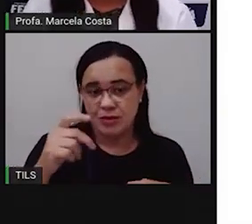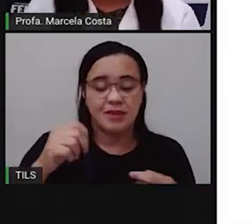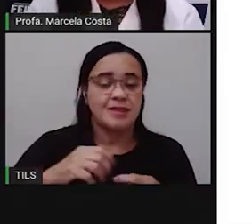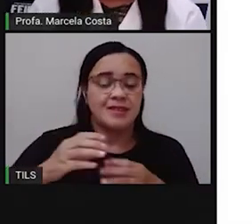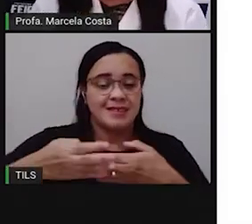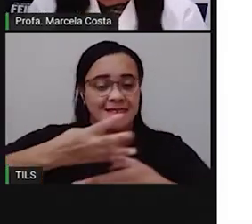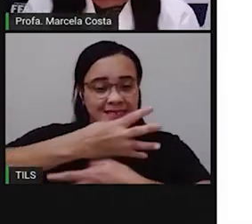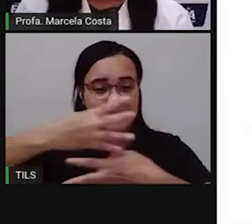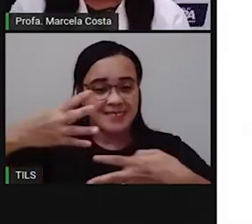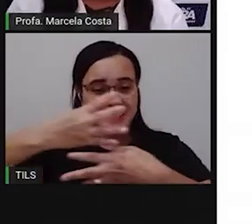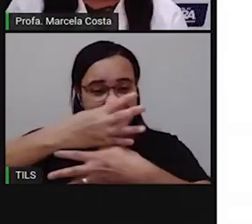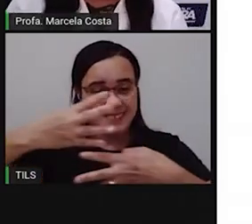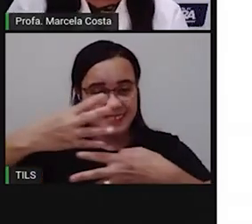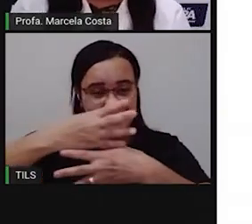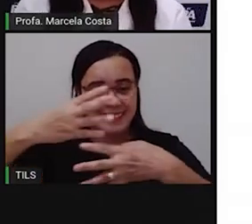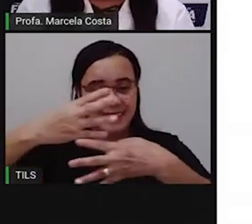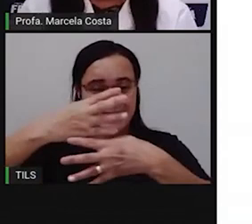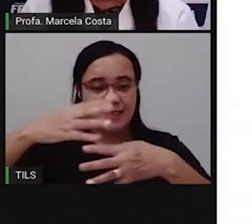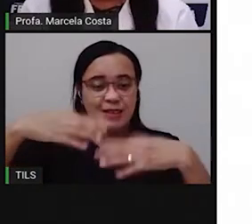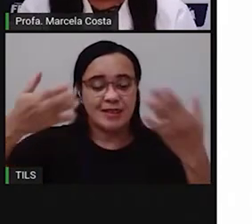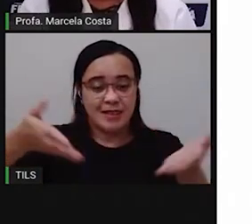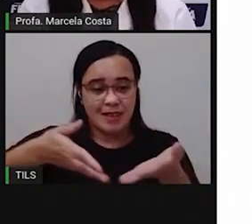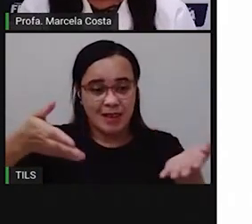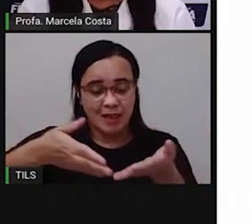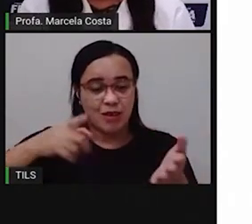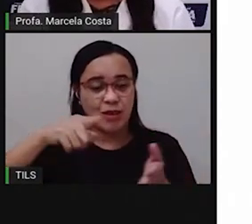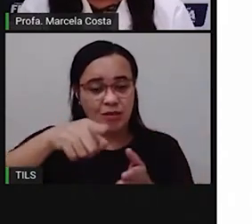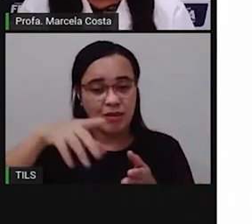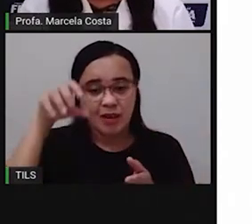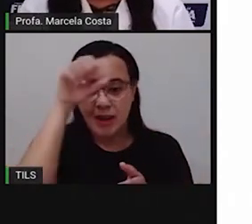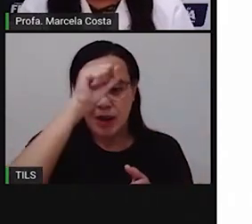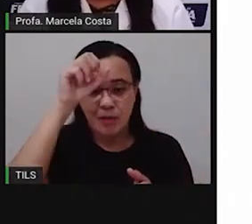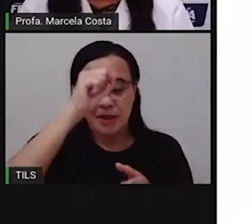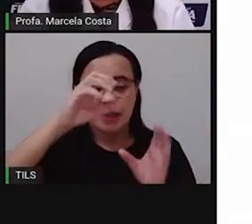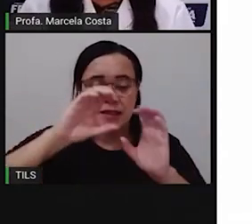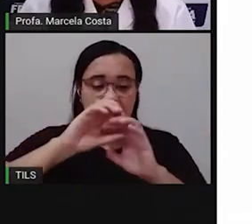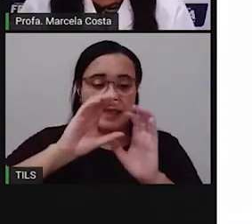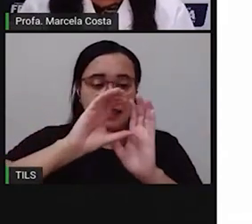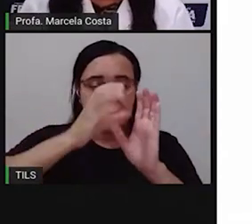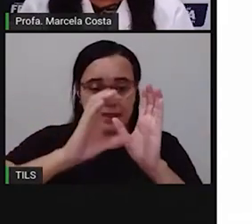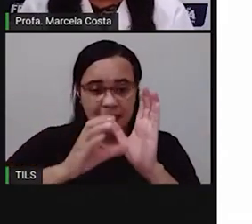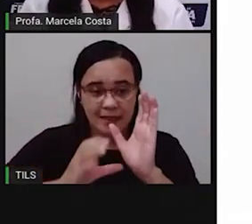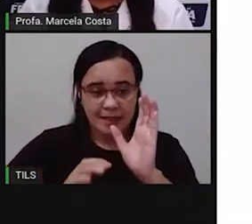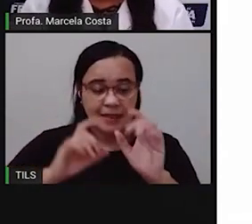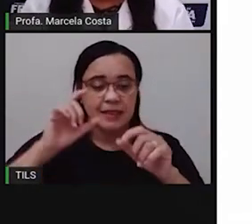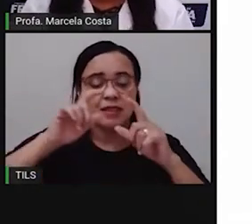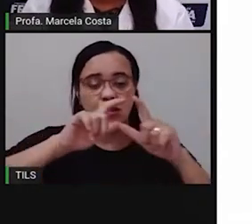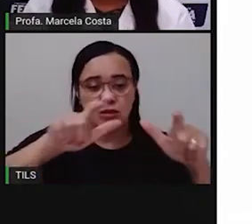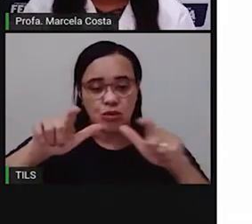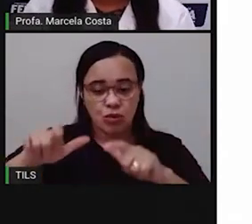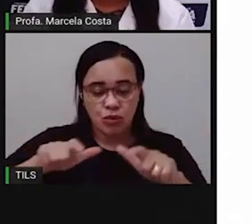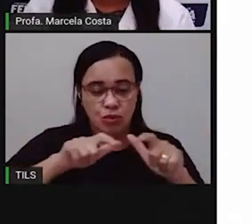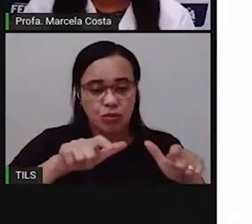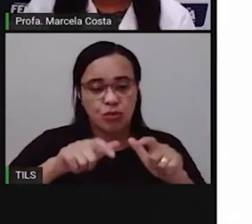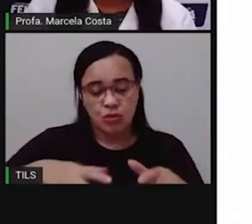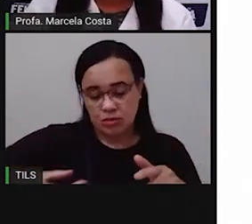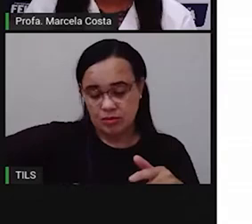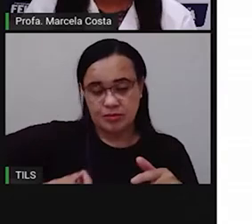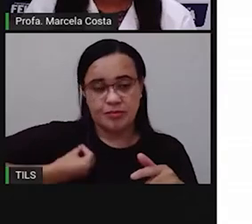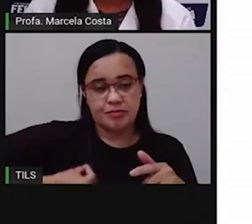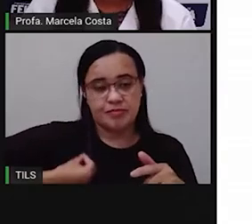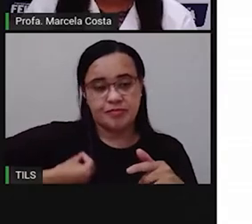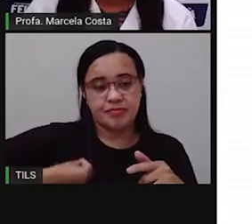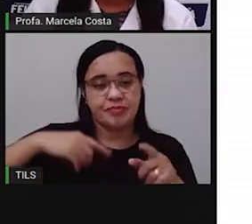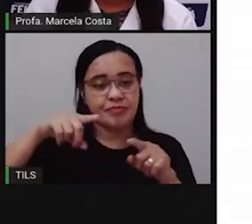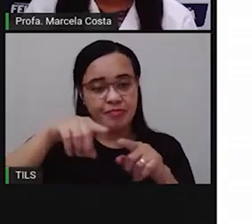essa aula, você vai aprender a descrever as características do lugar em que você vive, do lugar